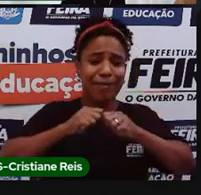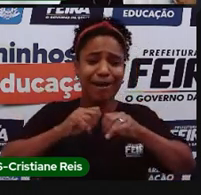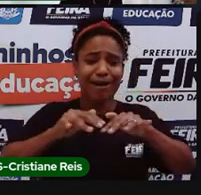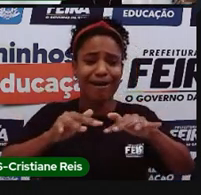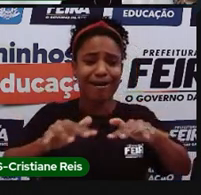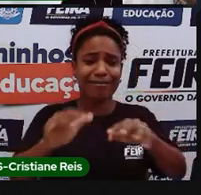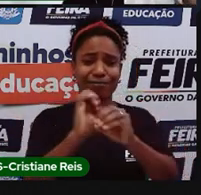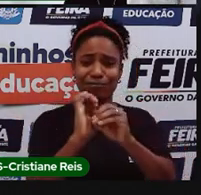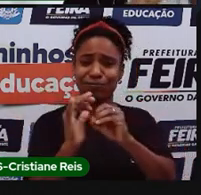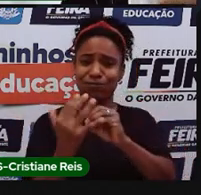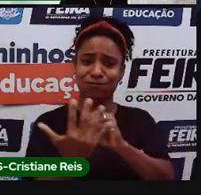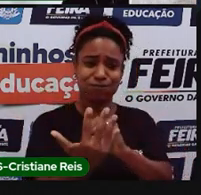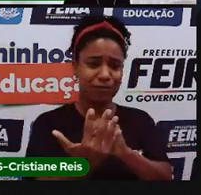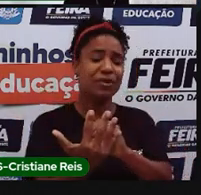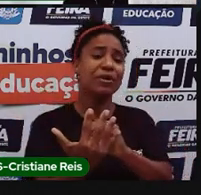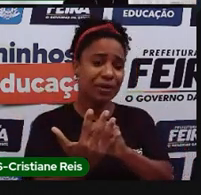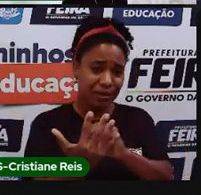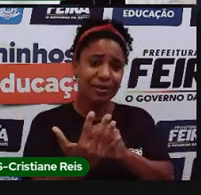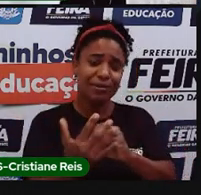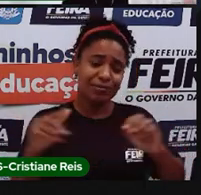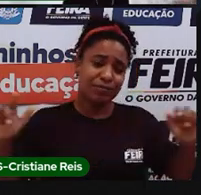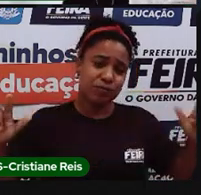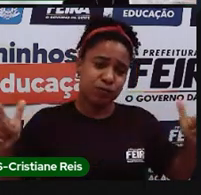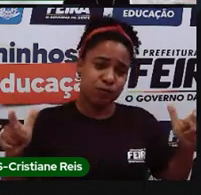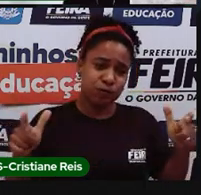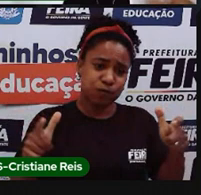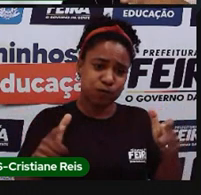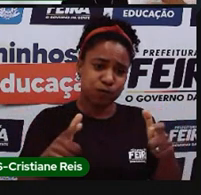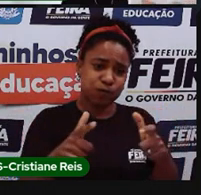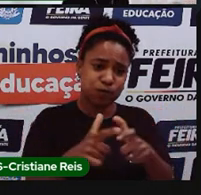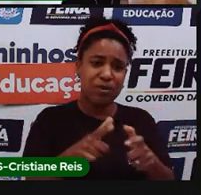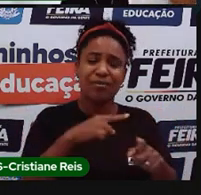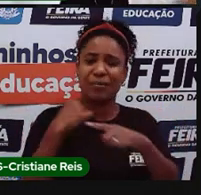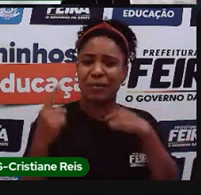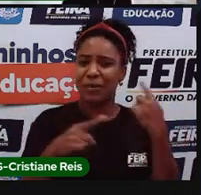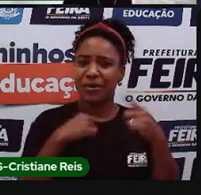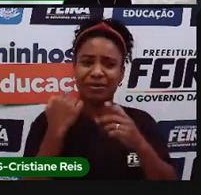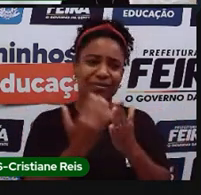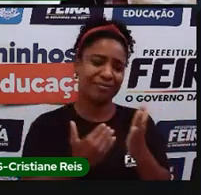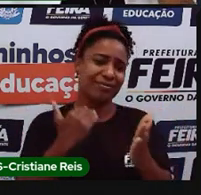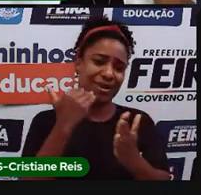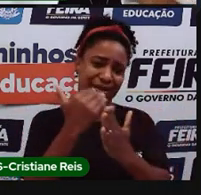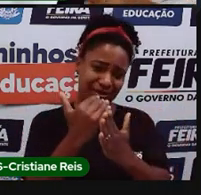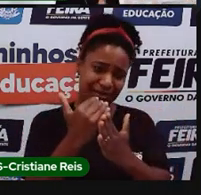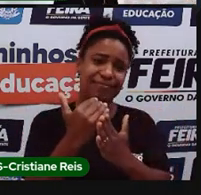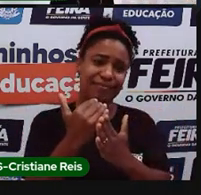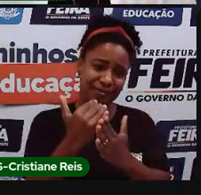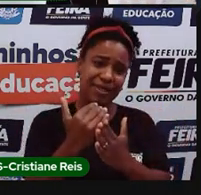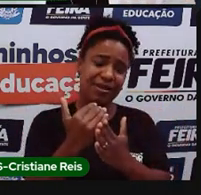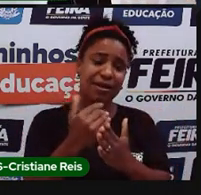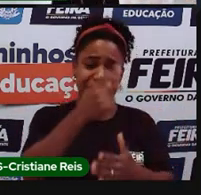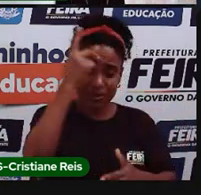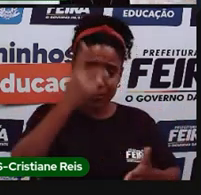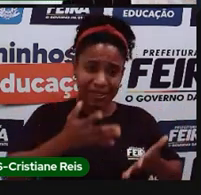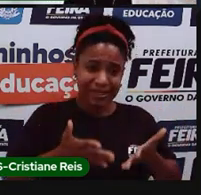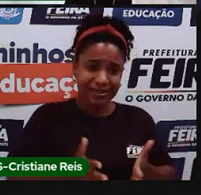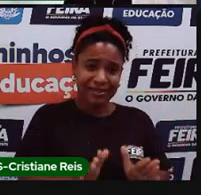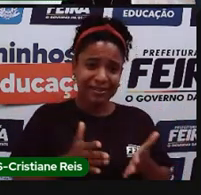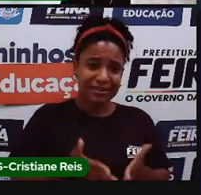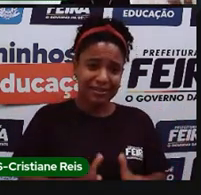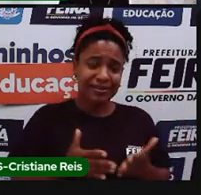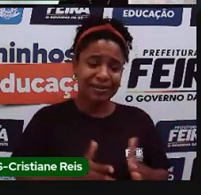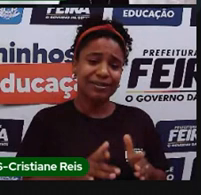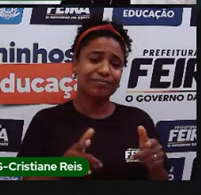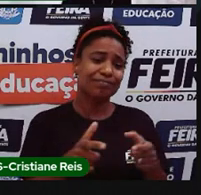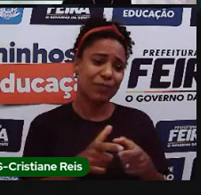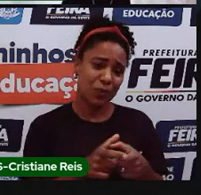vegetativo, né, que é o número, né, das pessoas que nasceram comparado com os números que morreram, tá negativo, ou morreu mais gente do que o que nasceu.